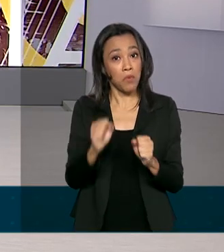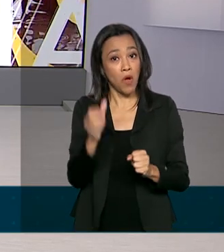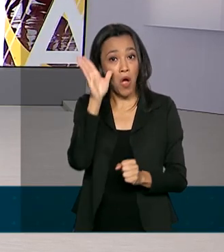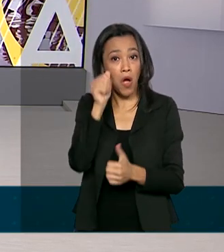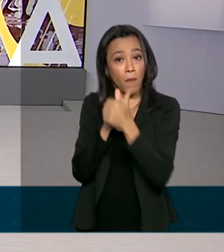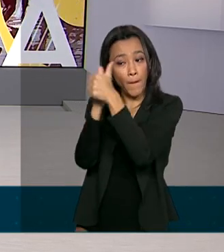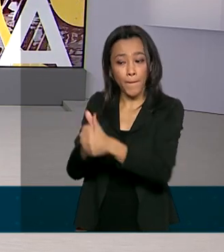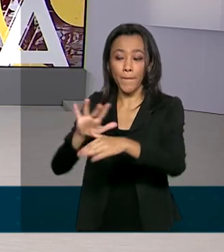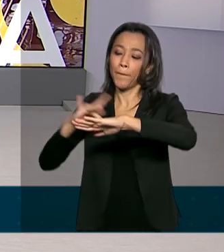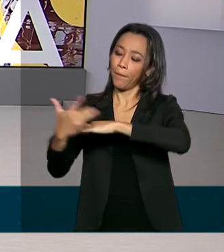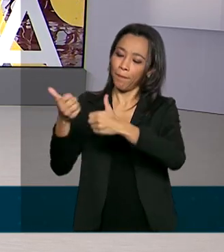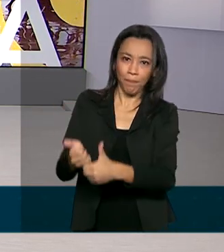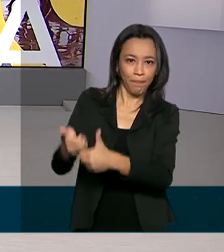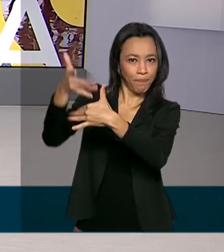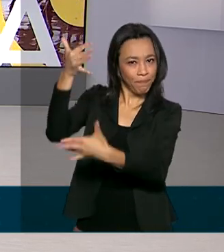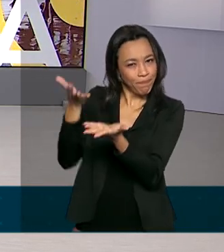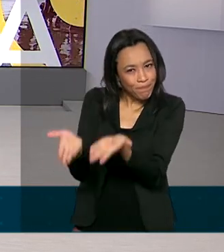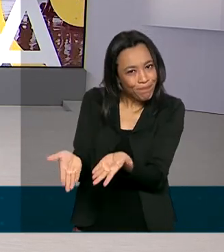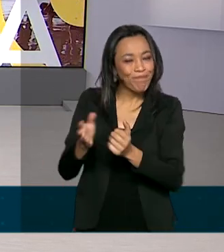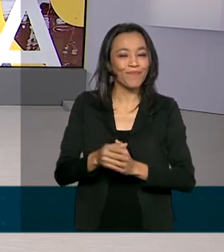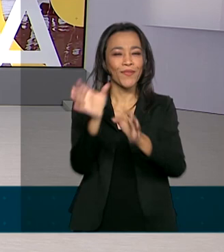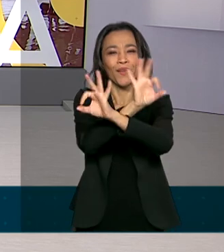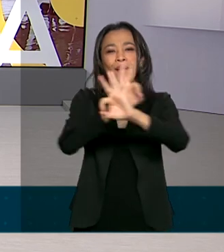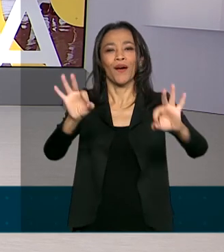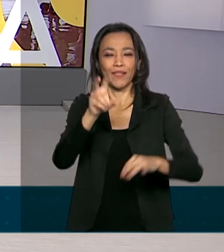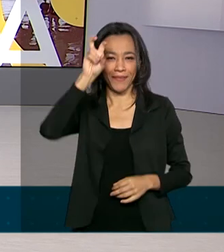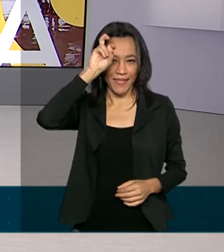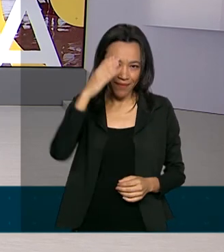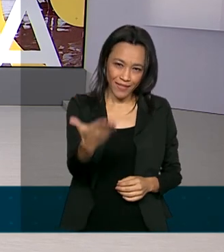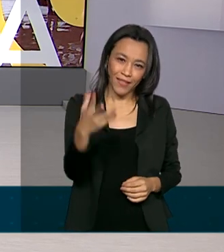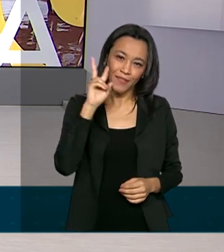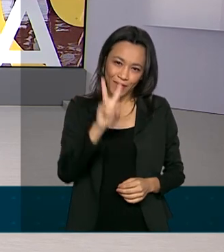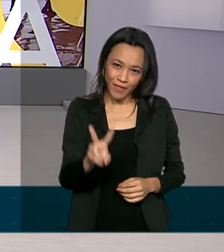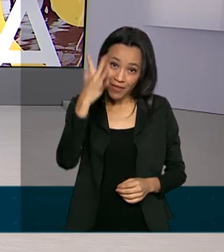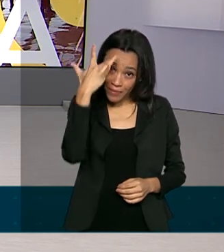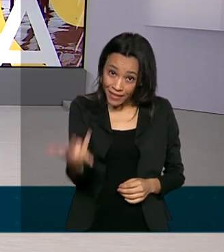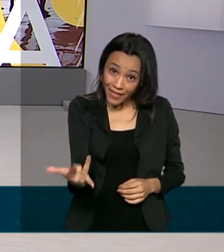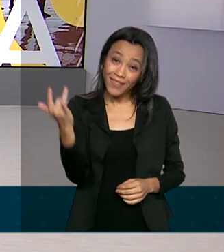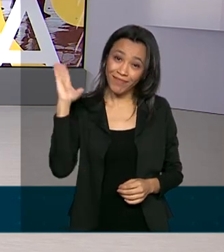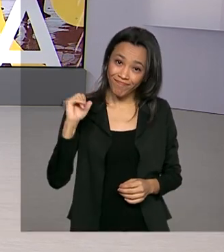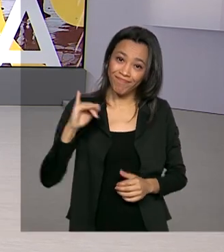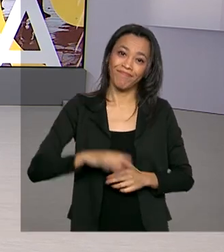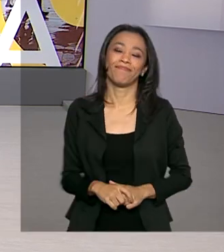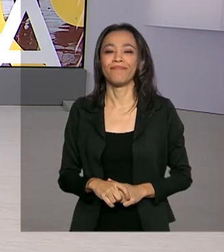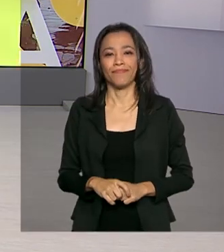acompanhar também pelas redes sociais. Ótima quinta-feira para você. Nos vemos amanhã. Até lá.